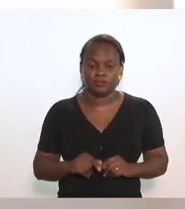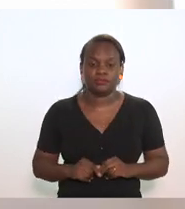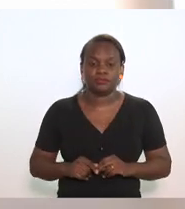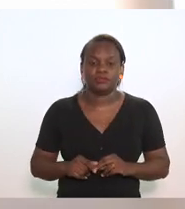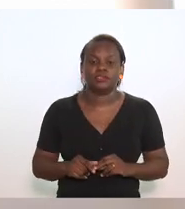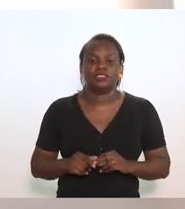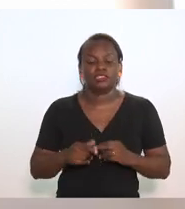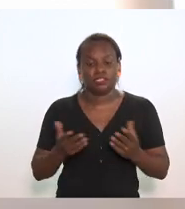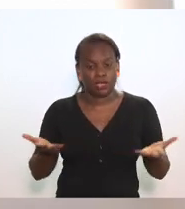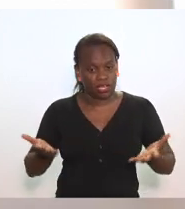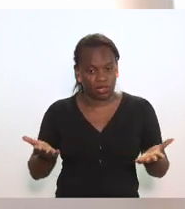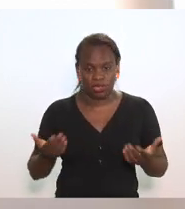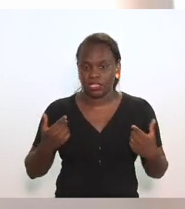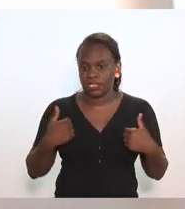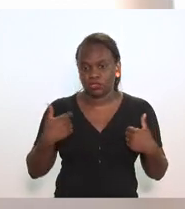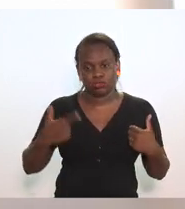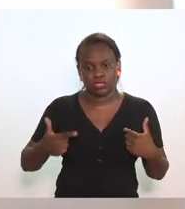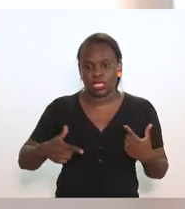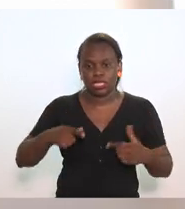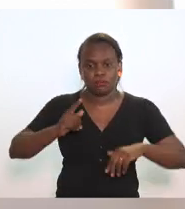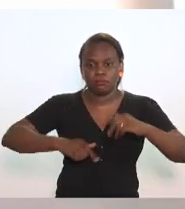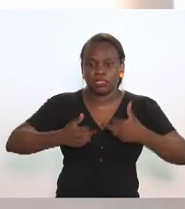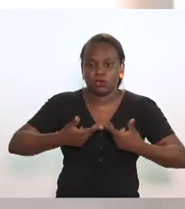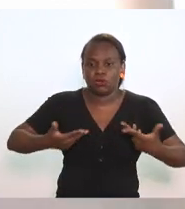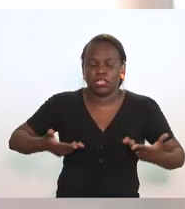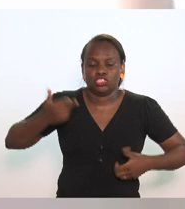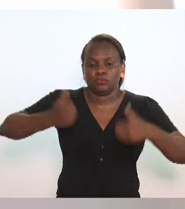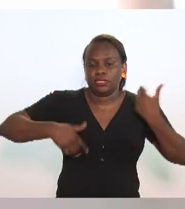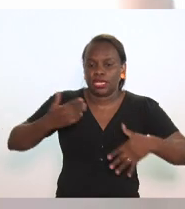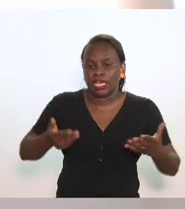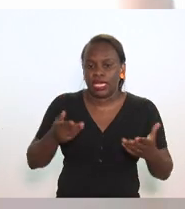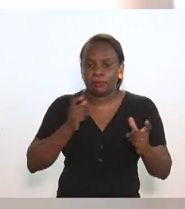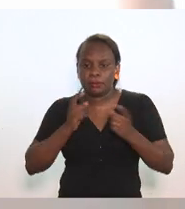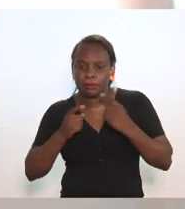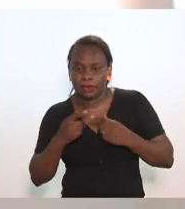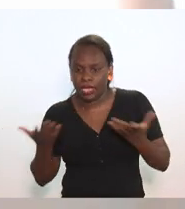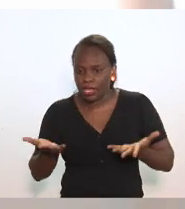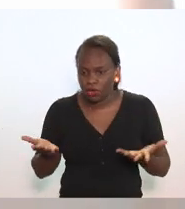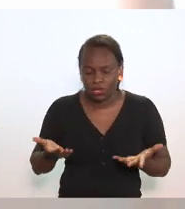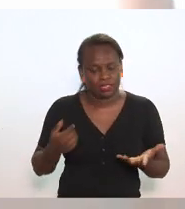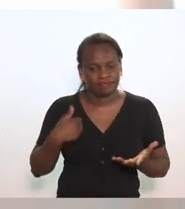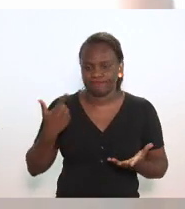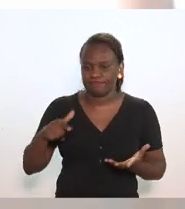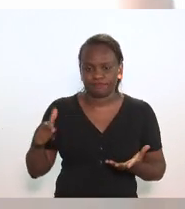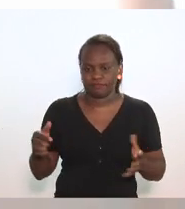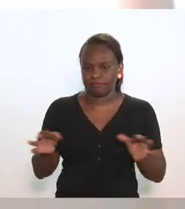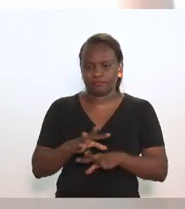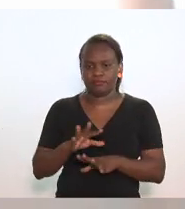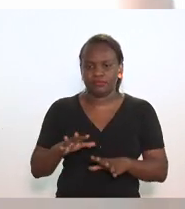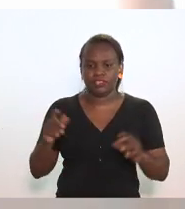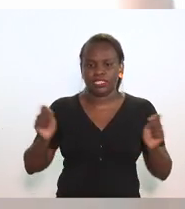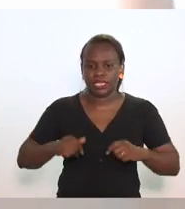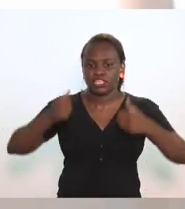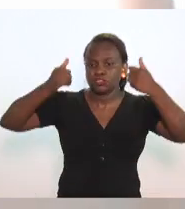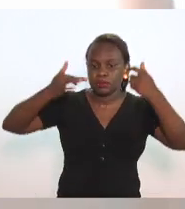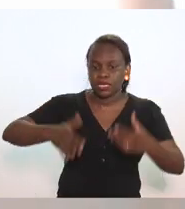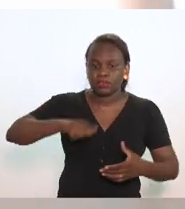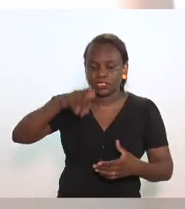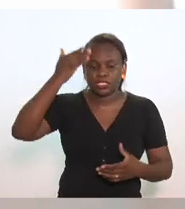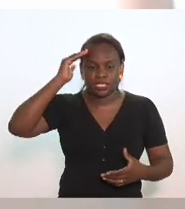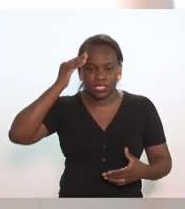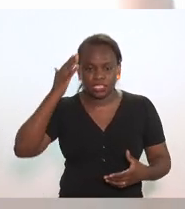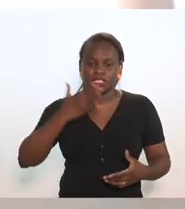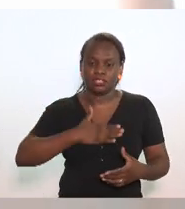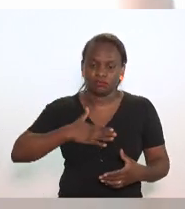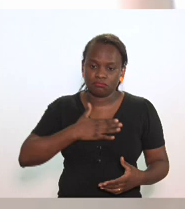nesse momento eu não possuo os elementos suficientes para a gente fazer um debate aqui que possa ser satisfatório para o